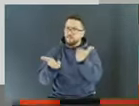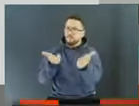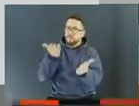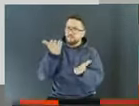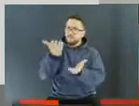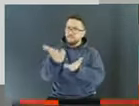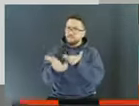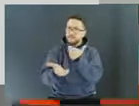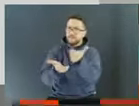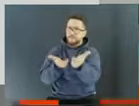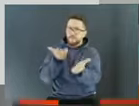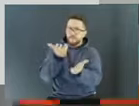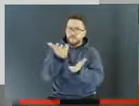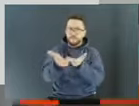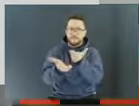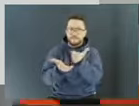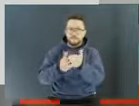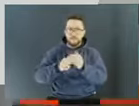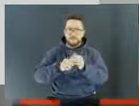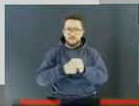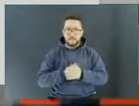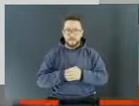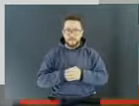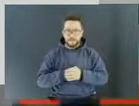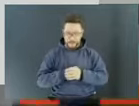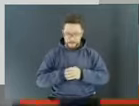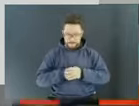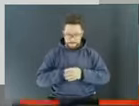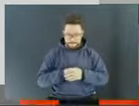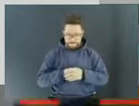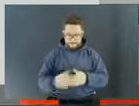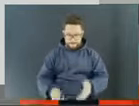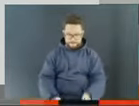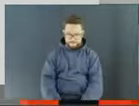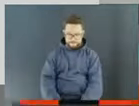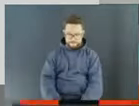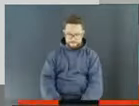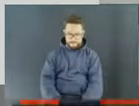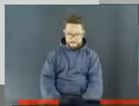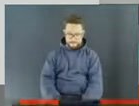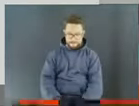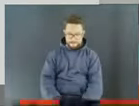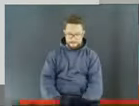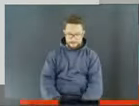grande maioria é concentrada nas áreas adensadas, demonstradas nos próprios mapas.